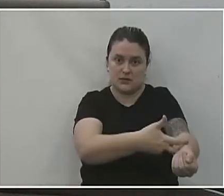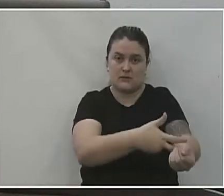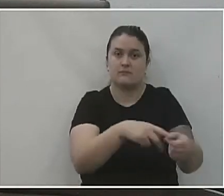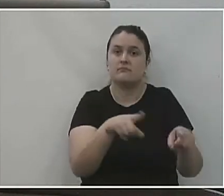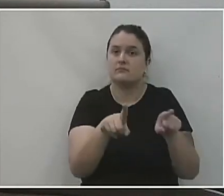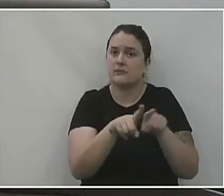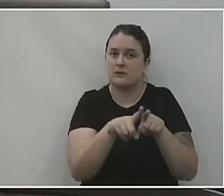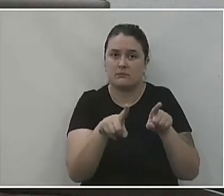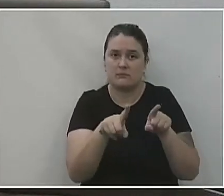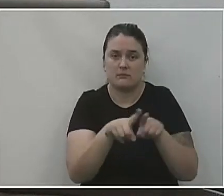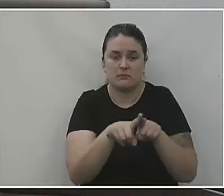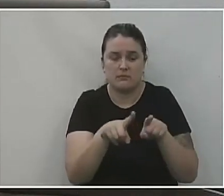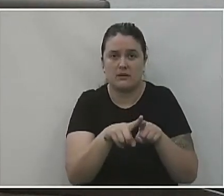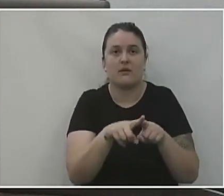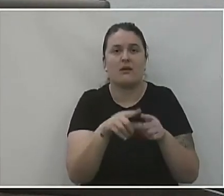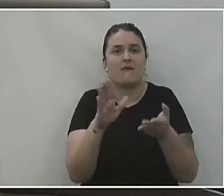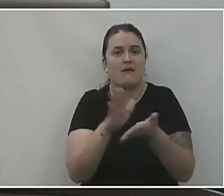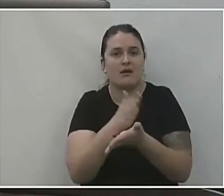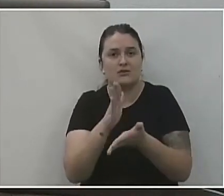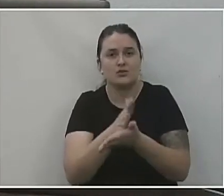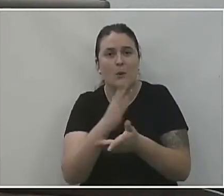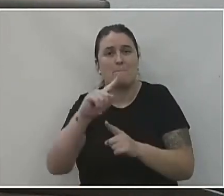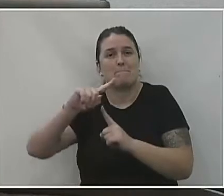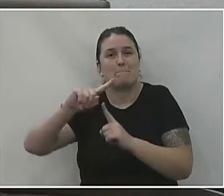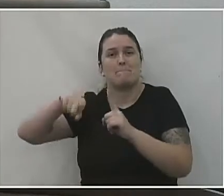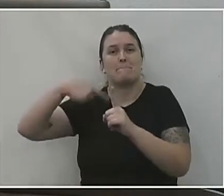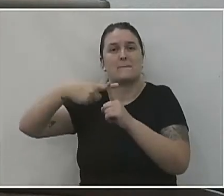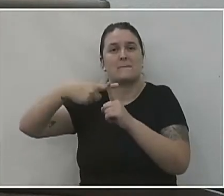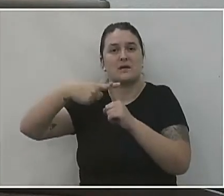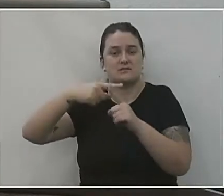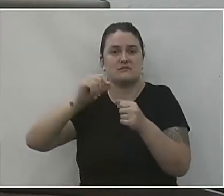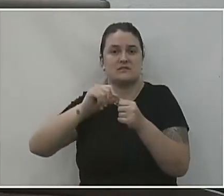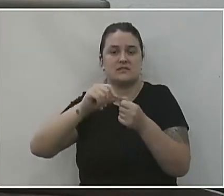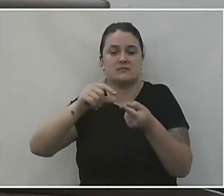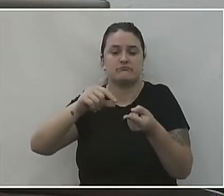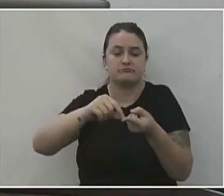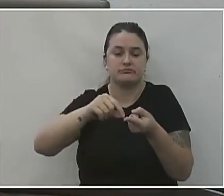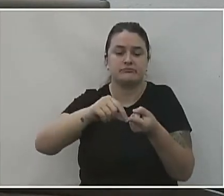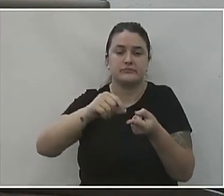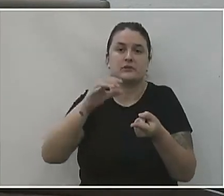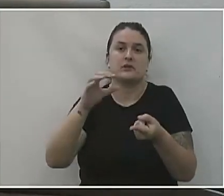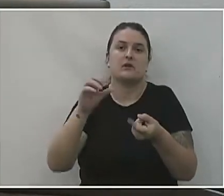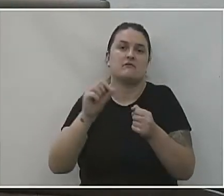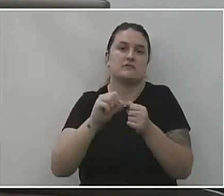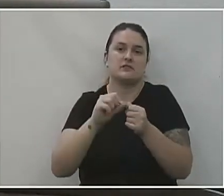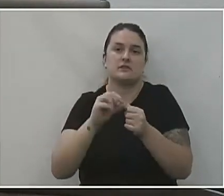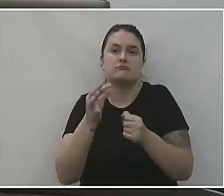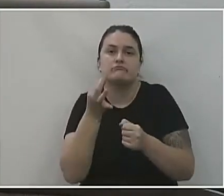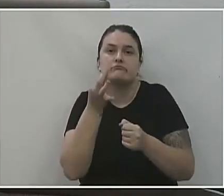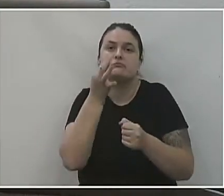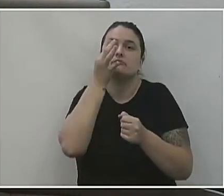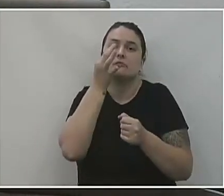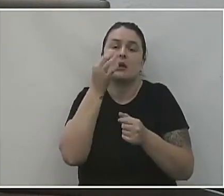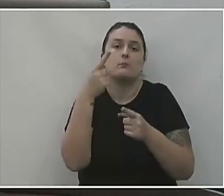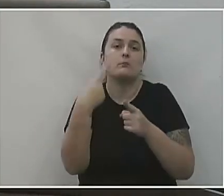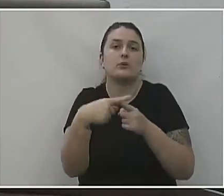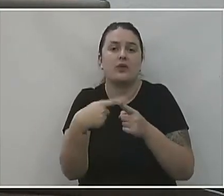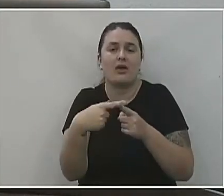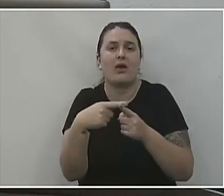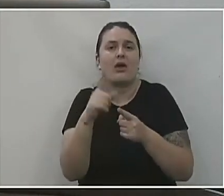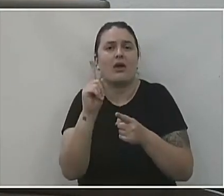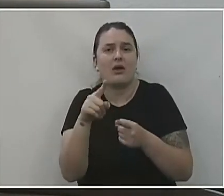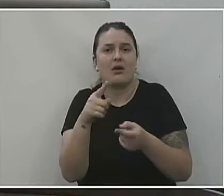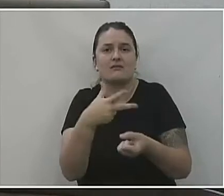teve que ter um gasto a mais nesses exames do dedímero, na gasometria, na ferratina, porque são